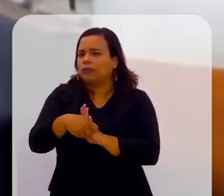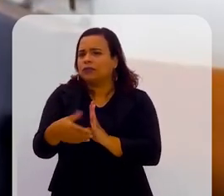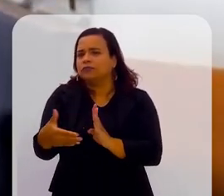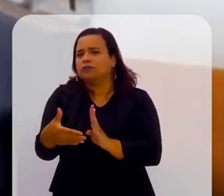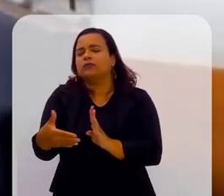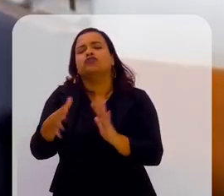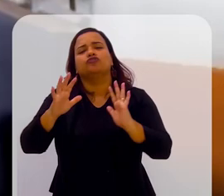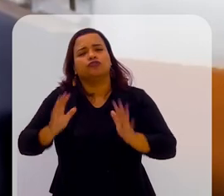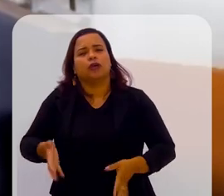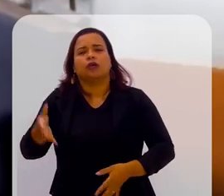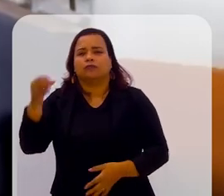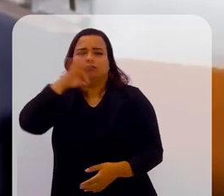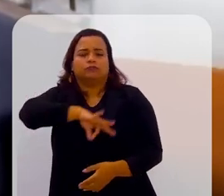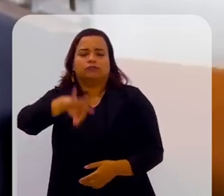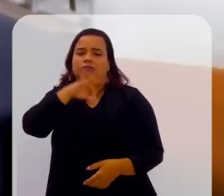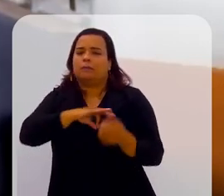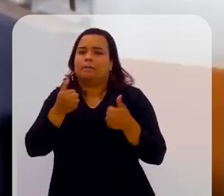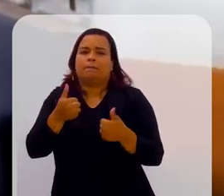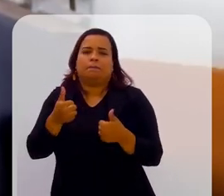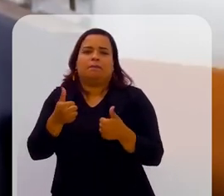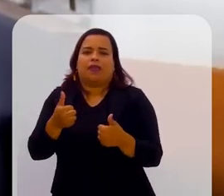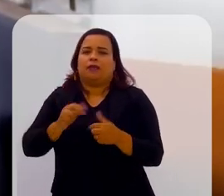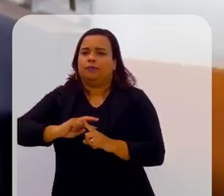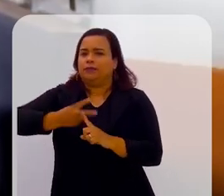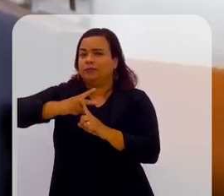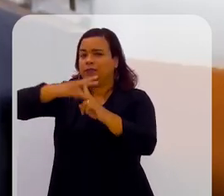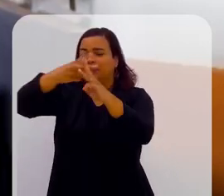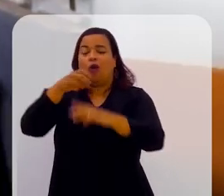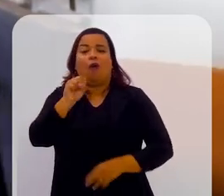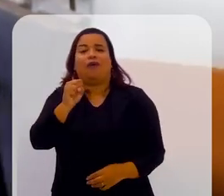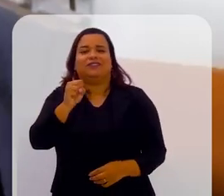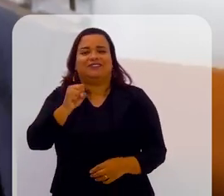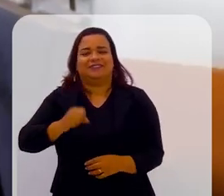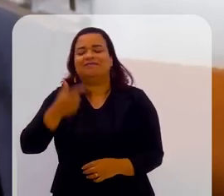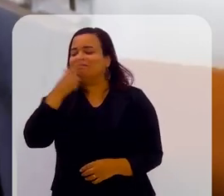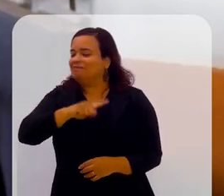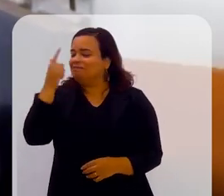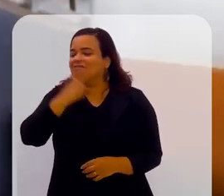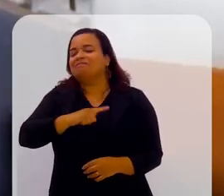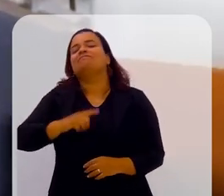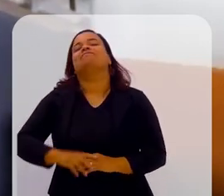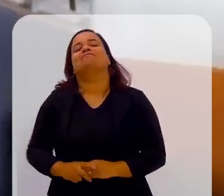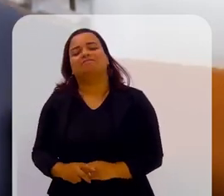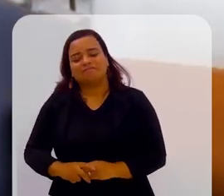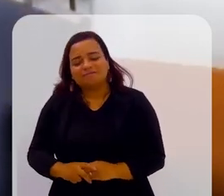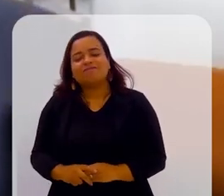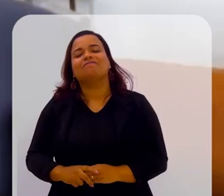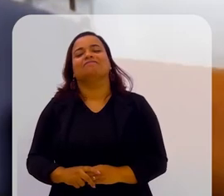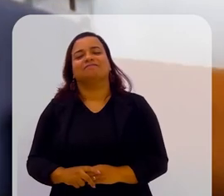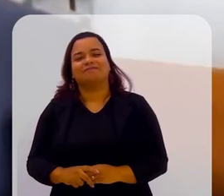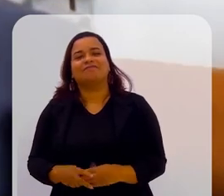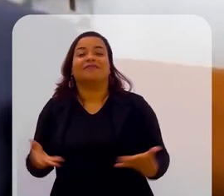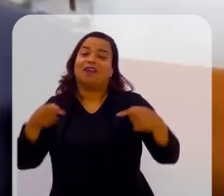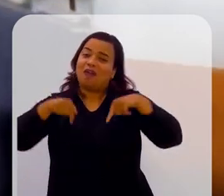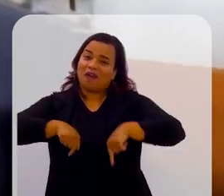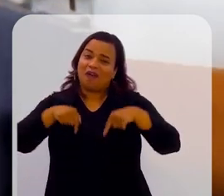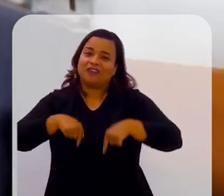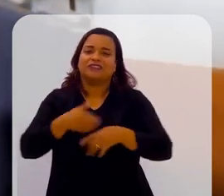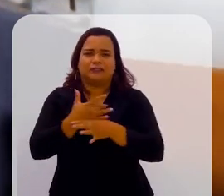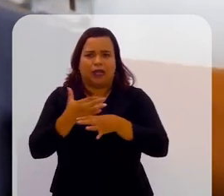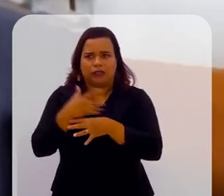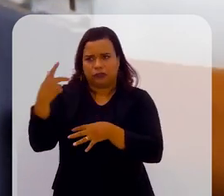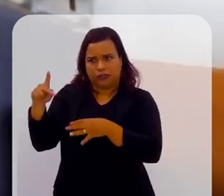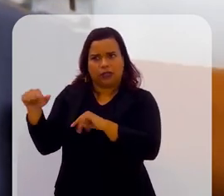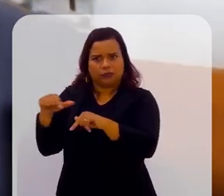depois, já estava ganhando oito vezes o que ele ganhava, porque ele conseguiu realmente aplicar isso. E hoje, na